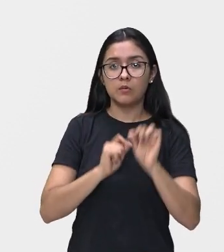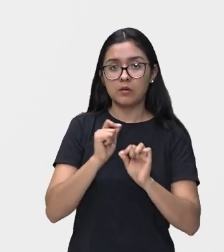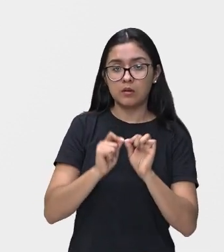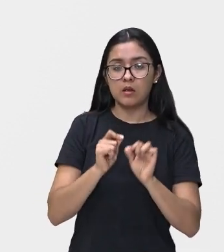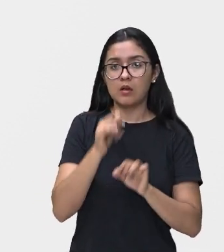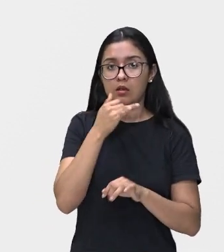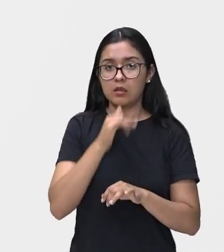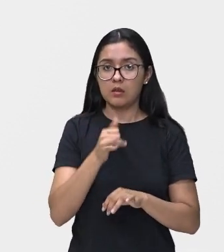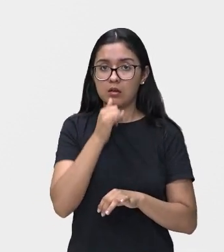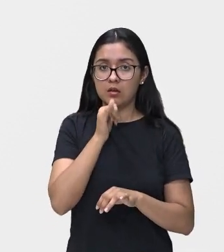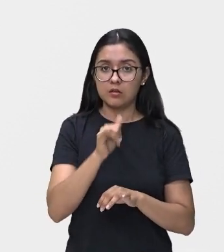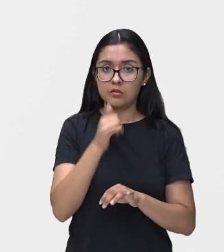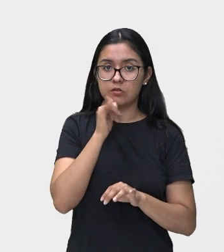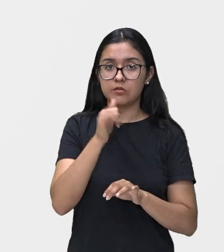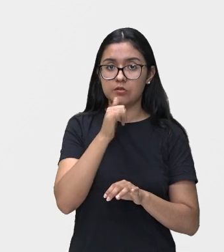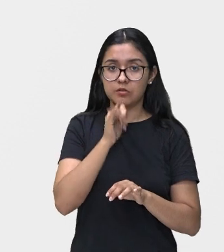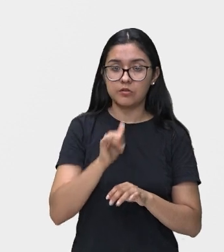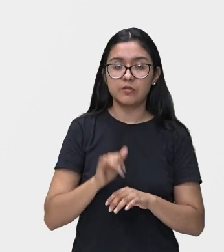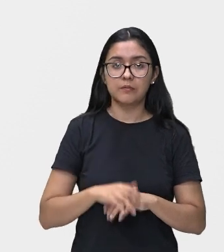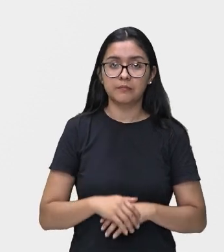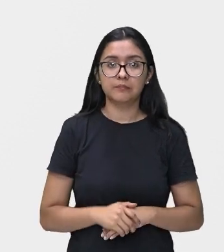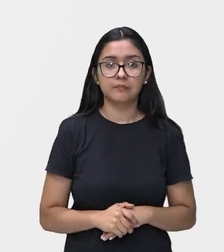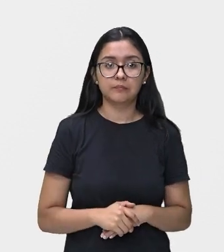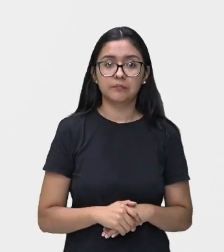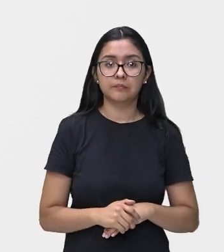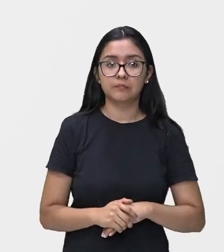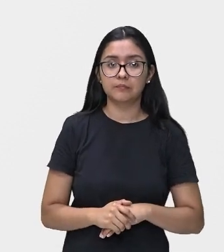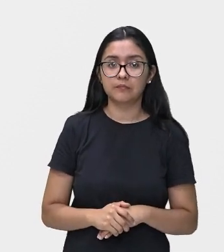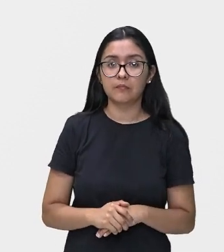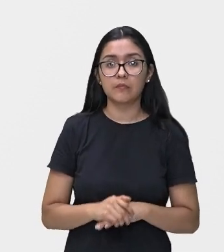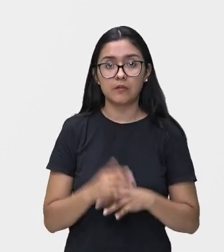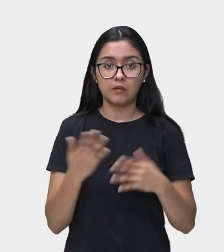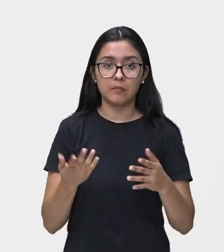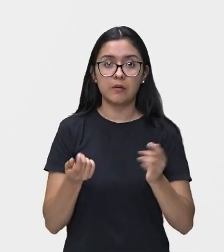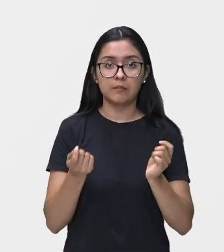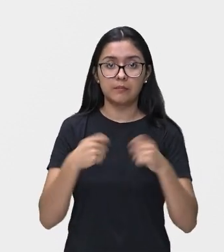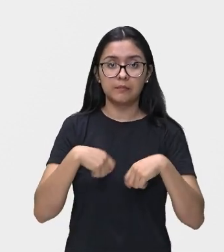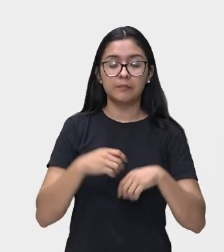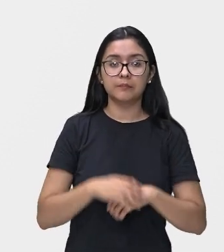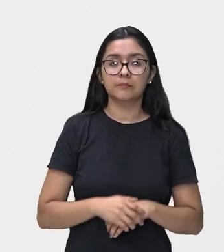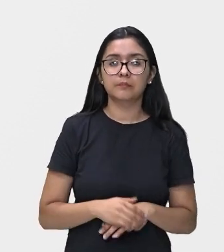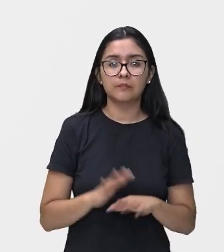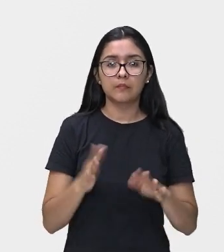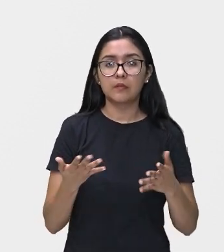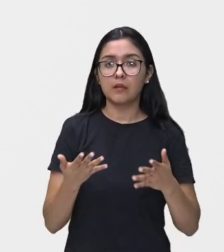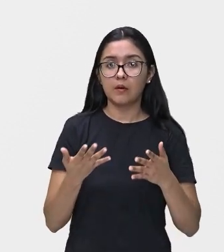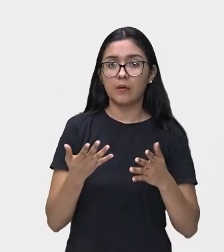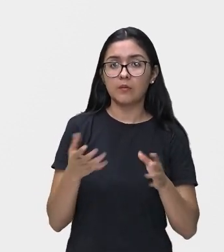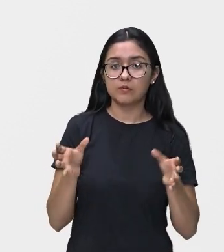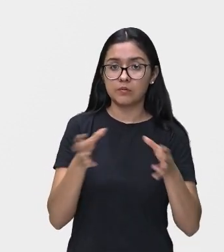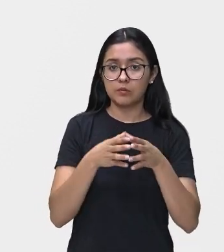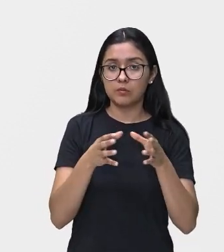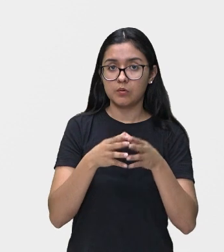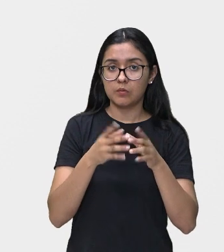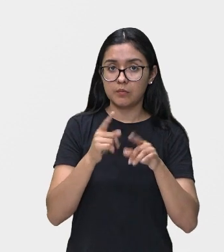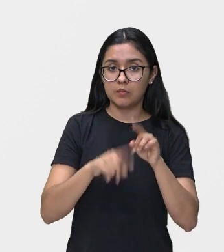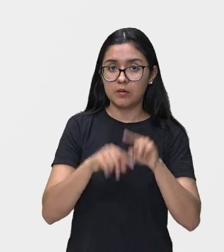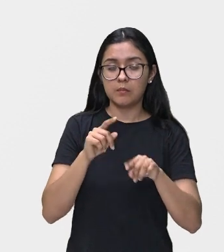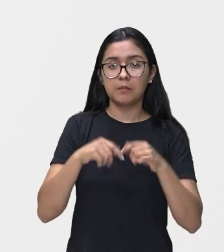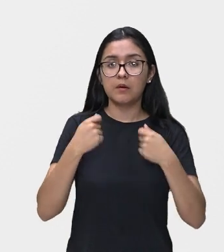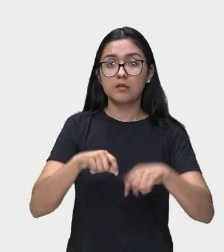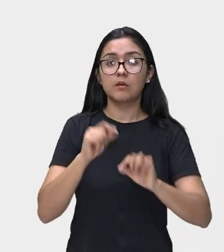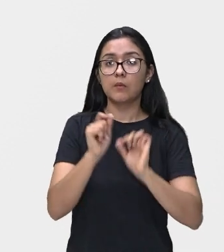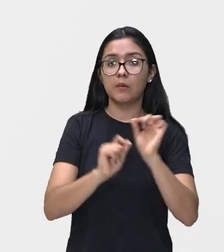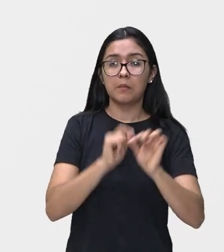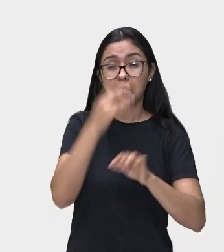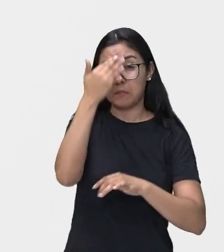mas que depende da energia elétrica para funcionar. Então, os eletrofones, eles sempre vão necessitar